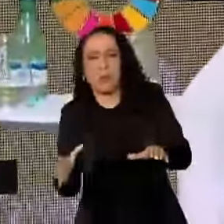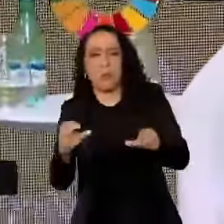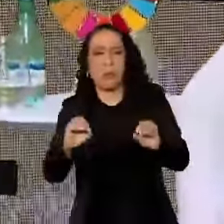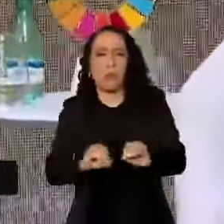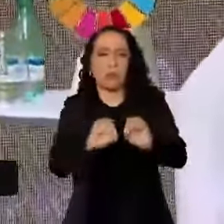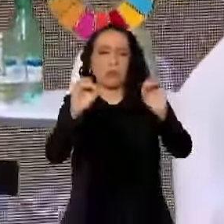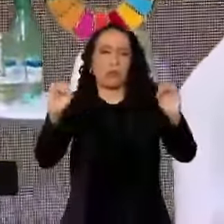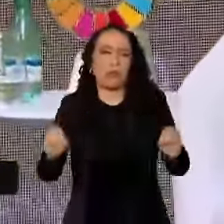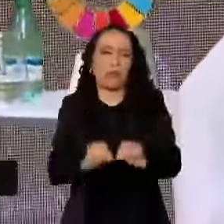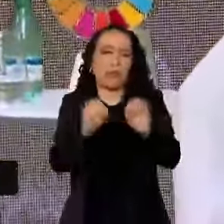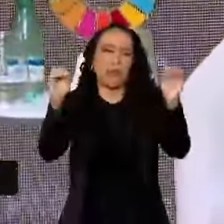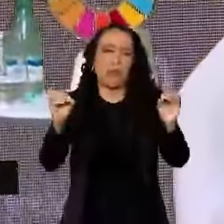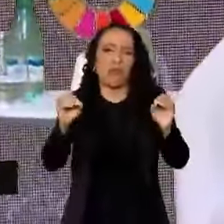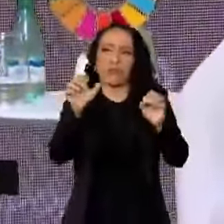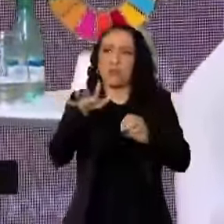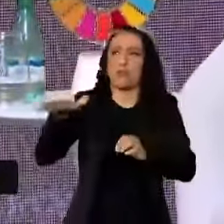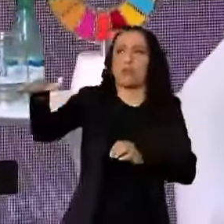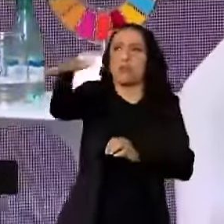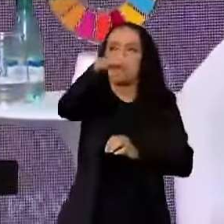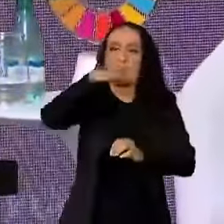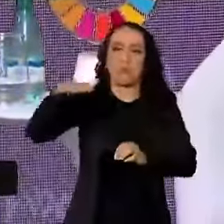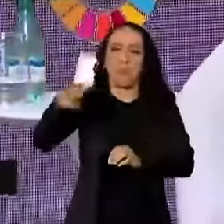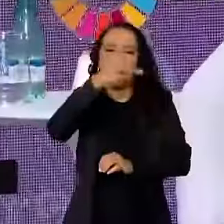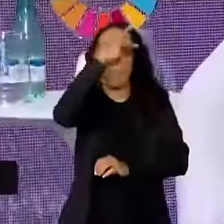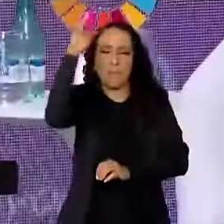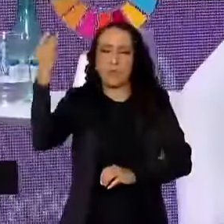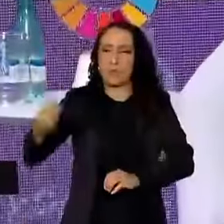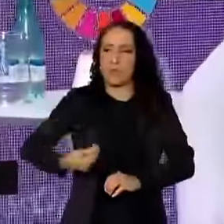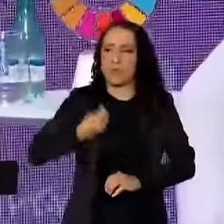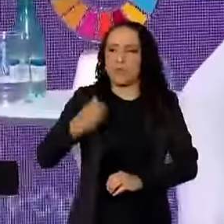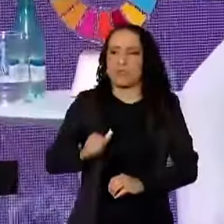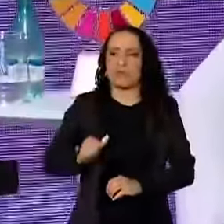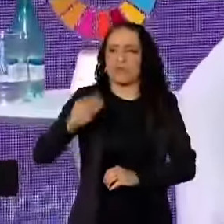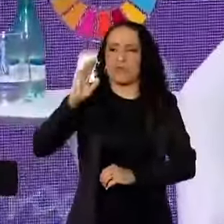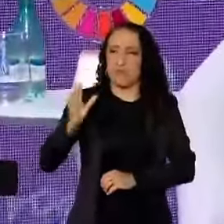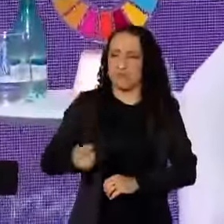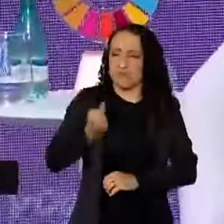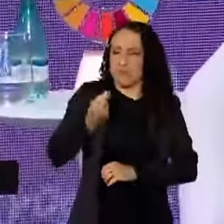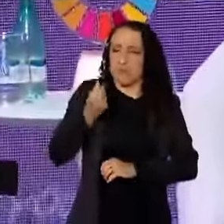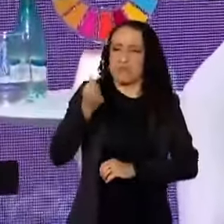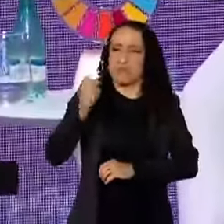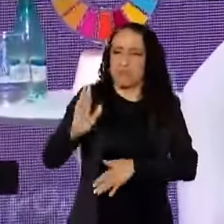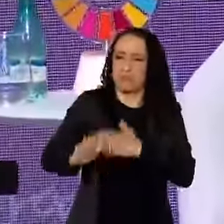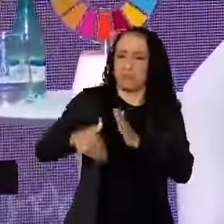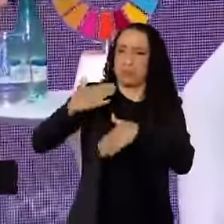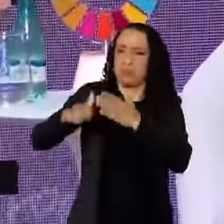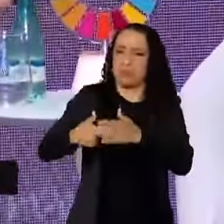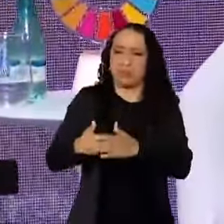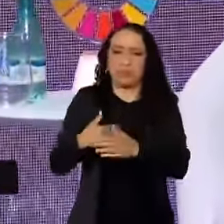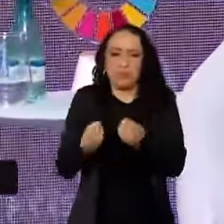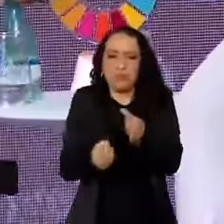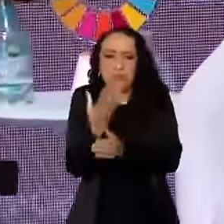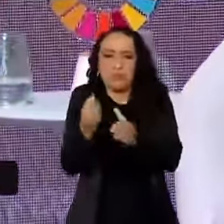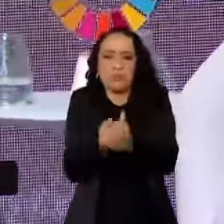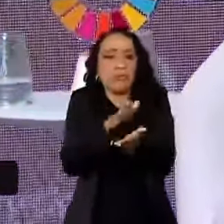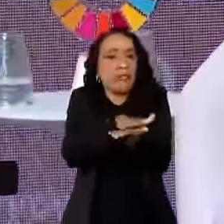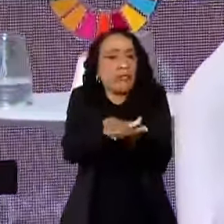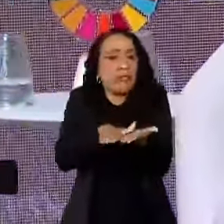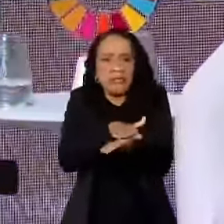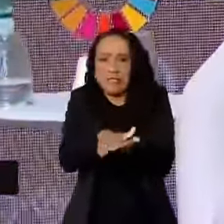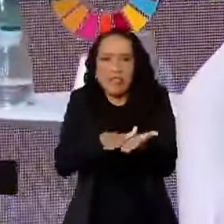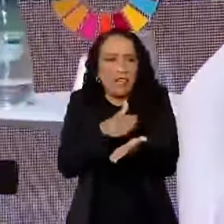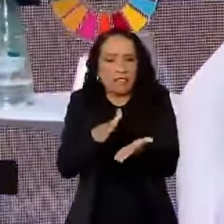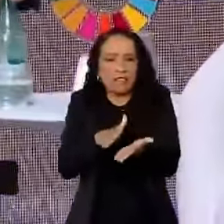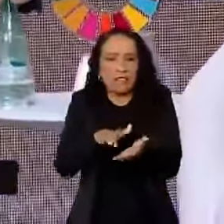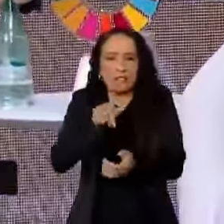pelo espaço aéreo, gente vivendo cada vez mais rico sem produzir um copo, sem produzir uma